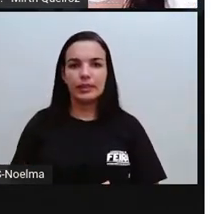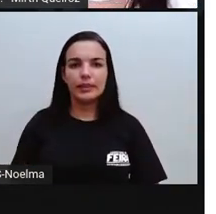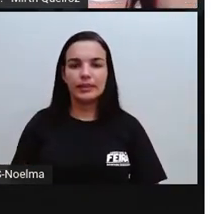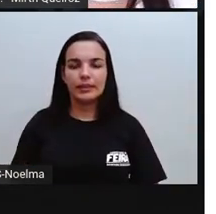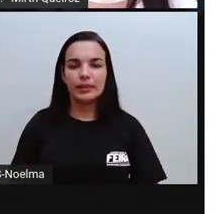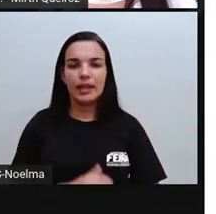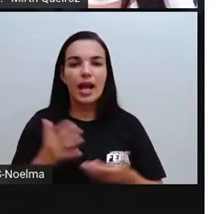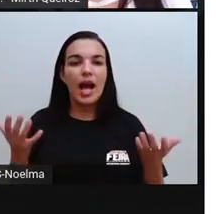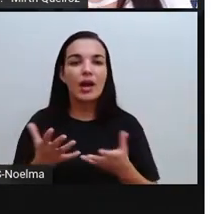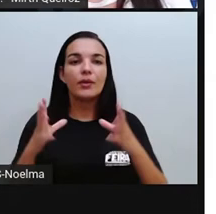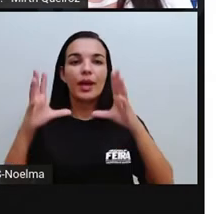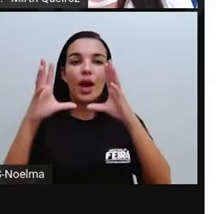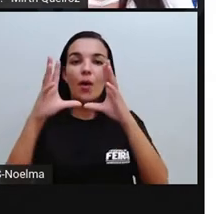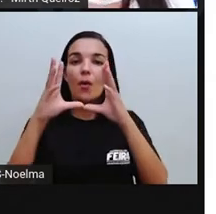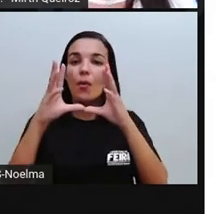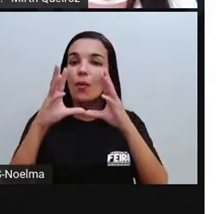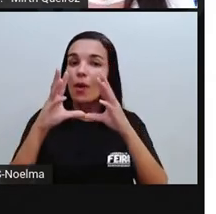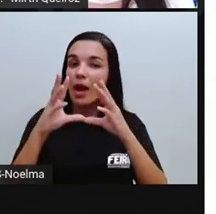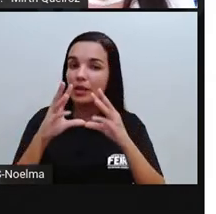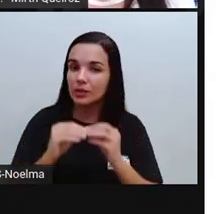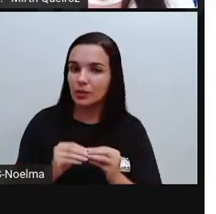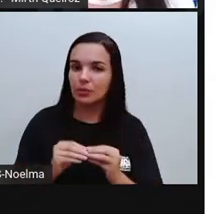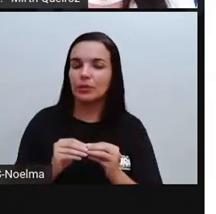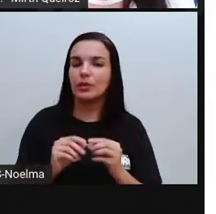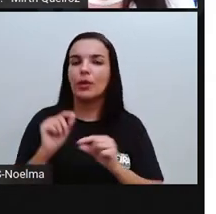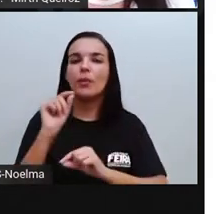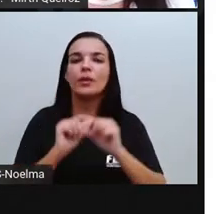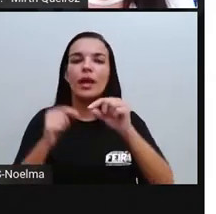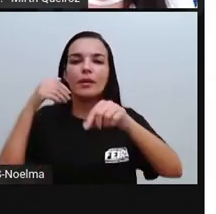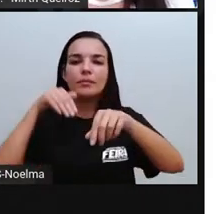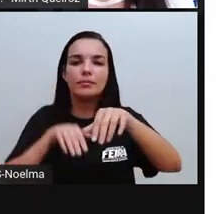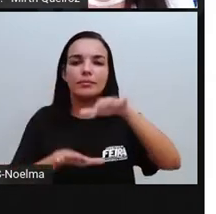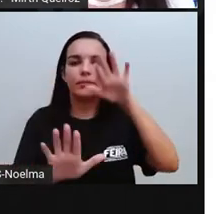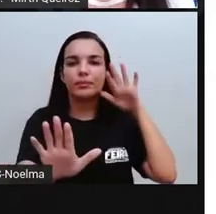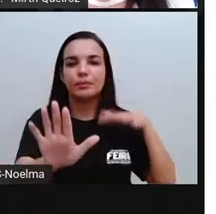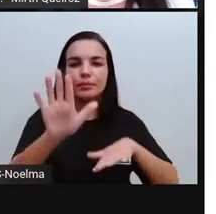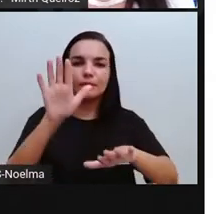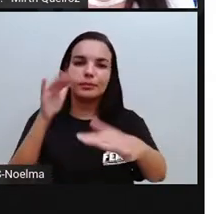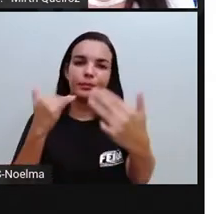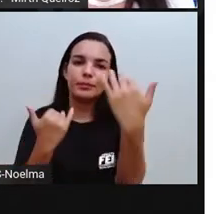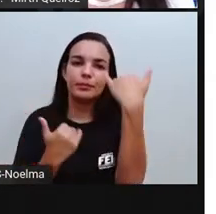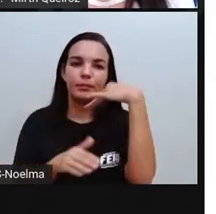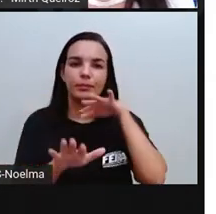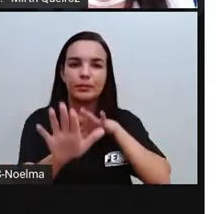E aqui nós vamos ver o resumo aí sobre os fluxos migratórios.